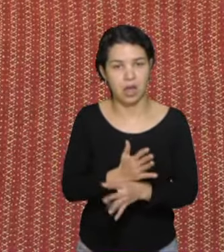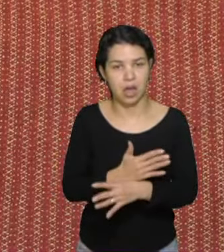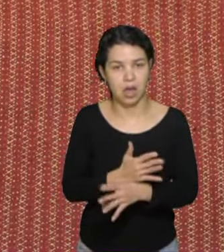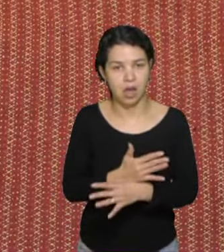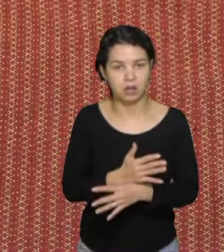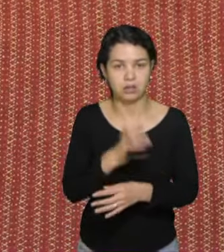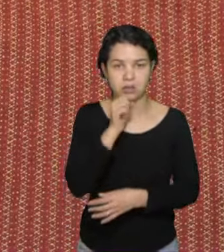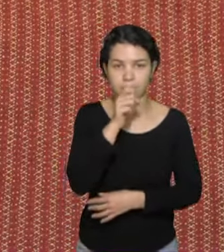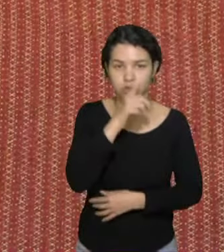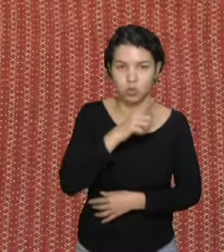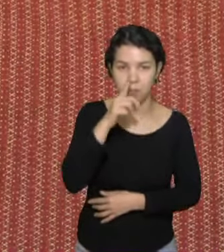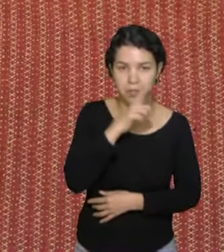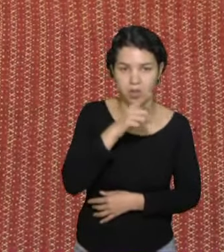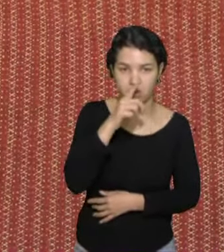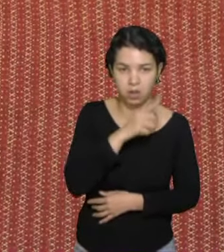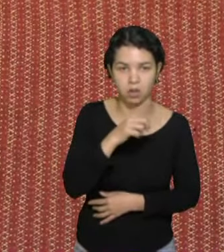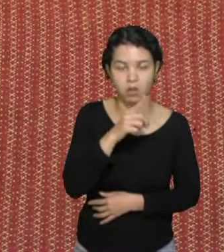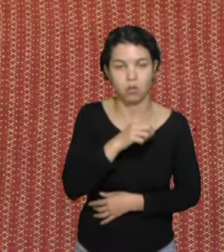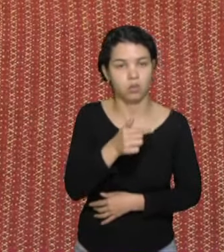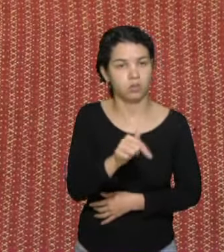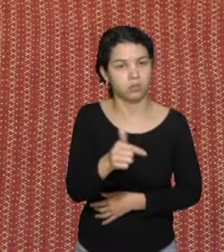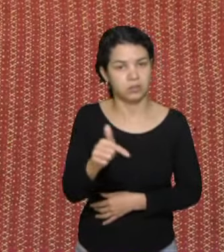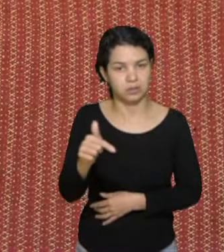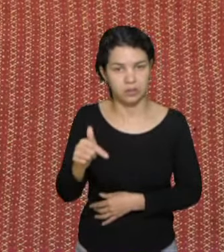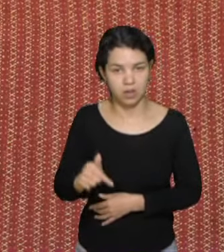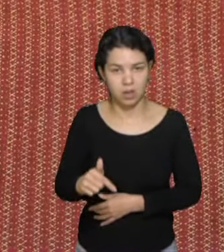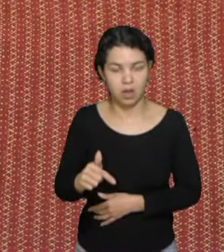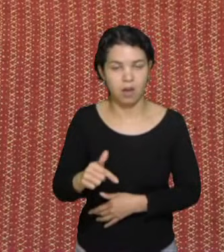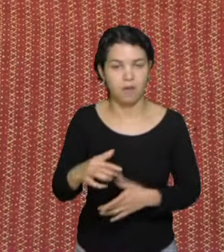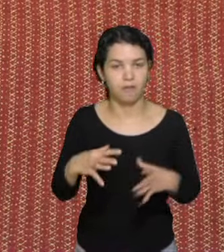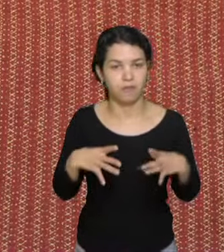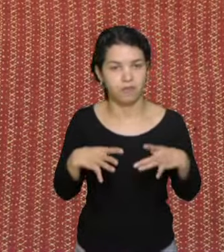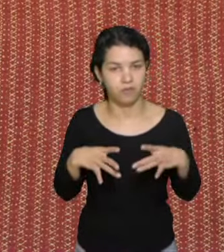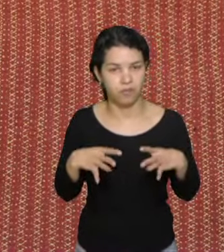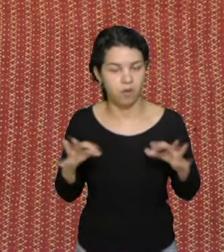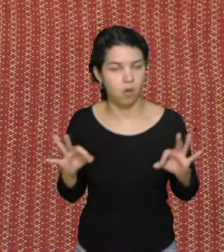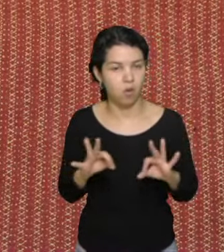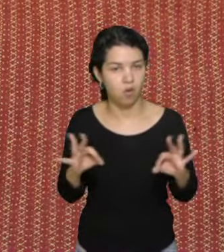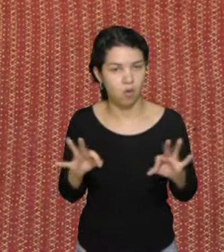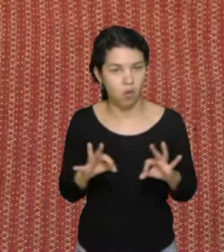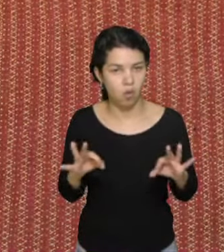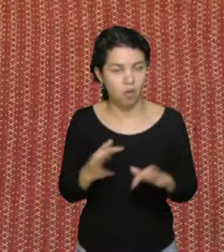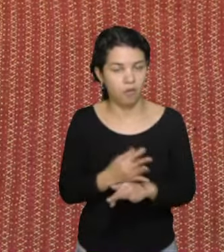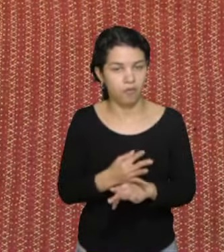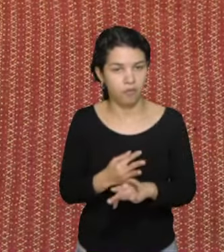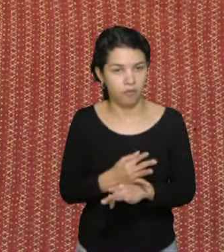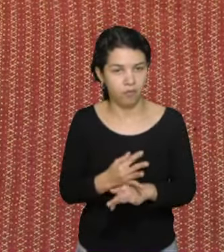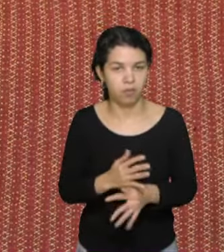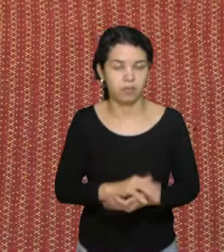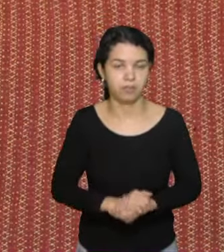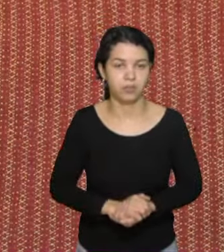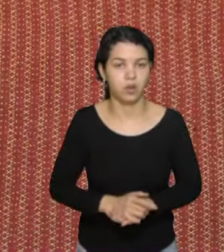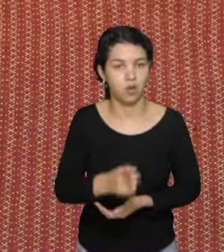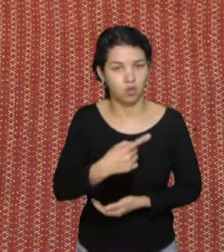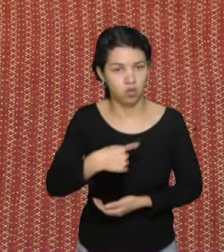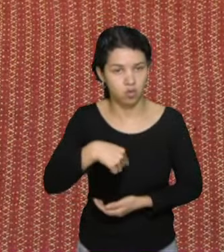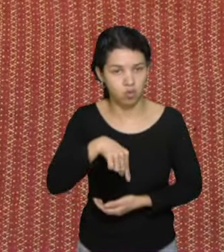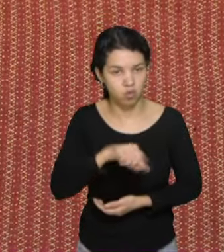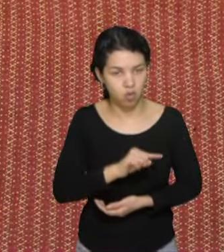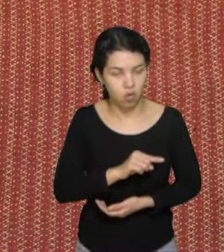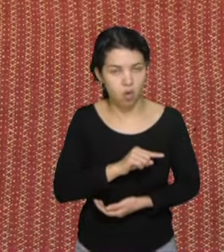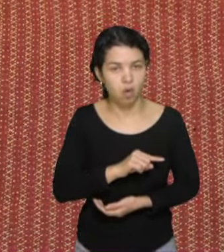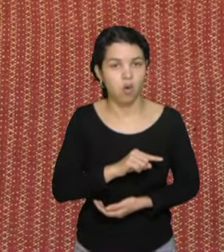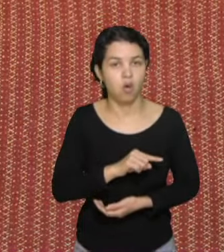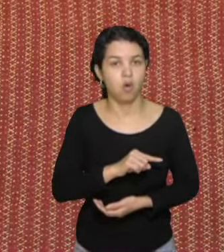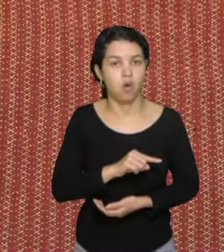muitas vezes, conforme a atividade, não tem férias. E ainda vale lembrar que a jornada de trabalho diária,